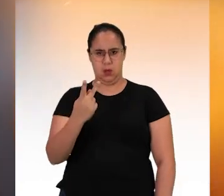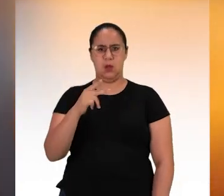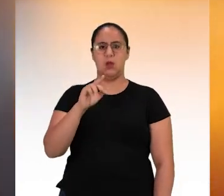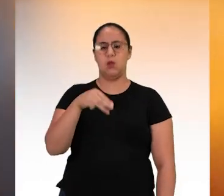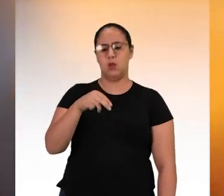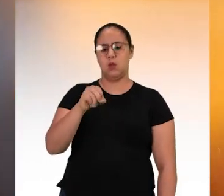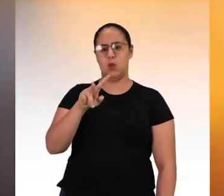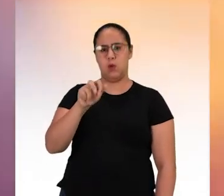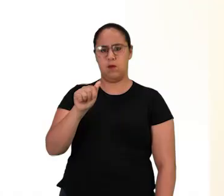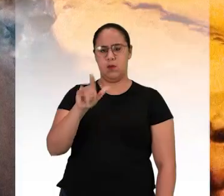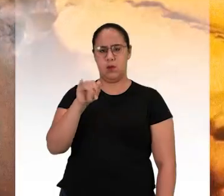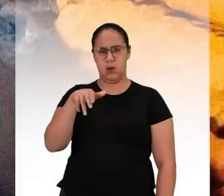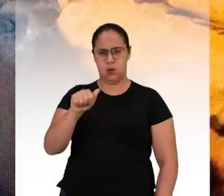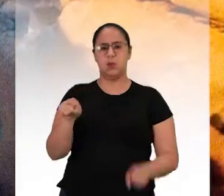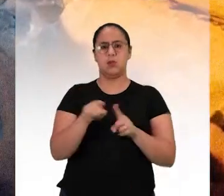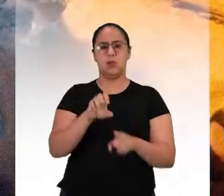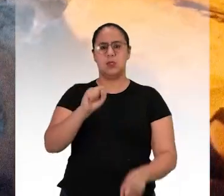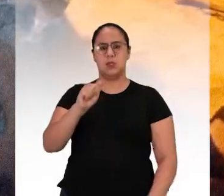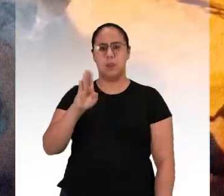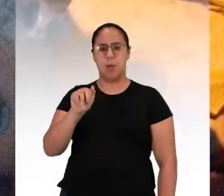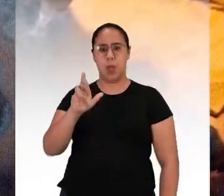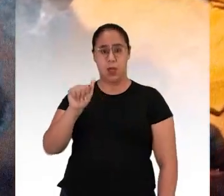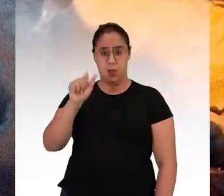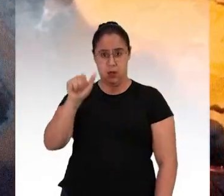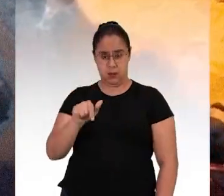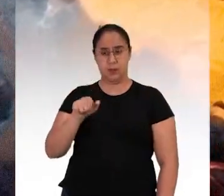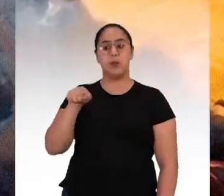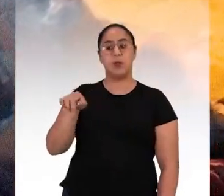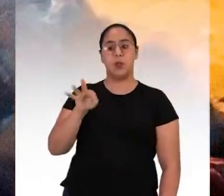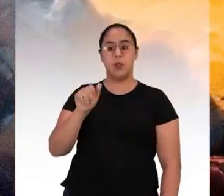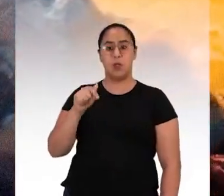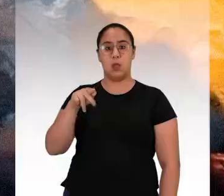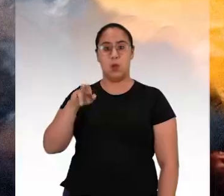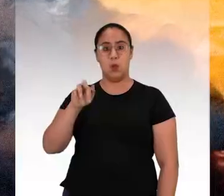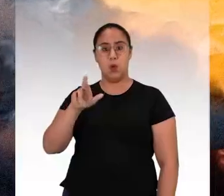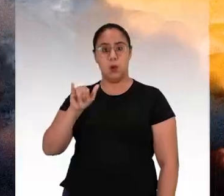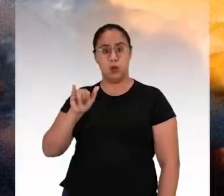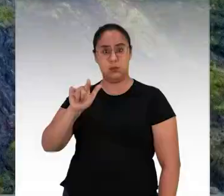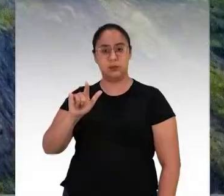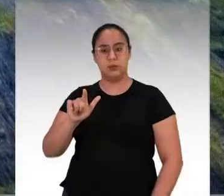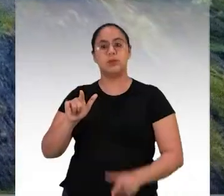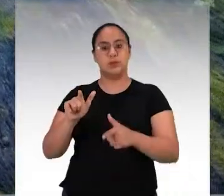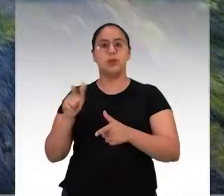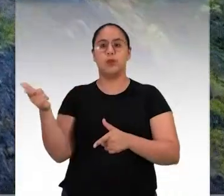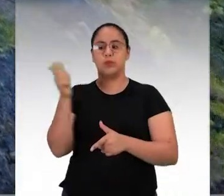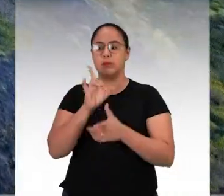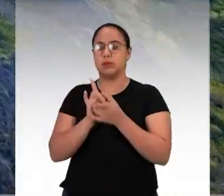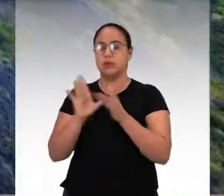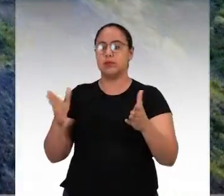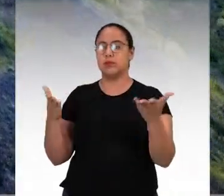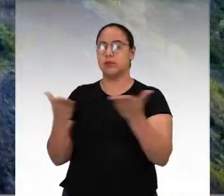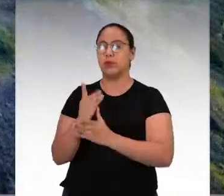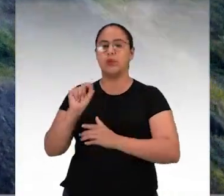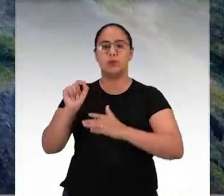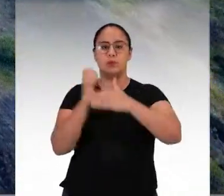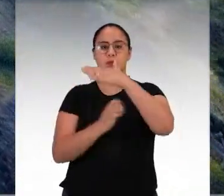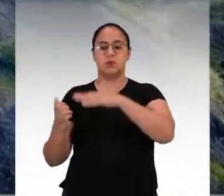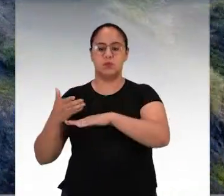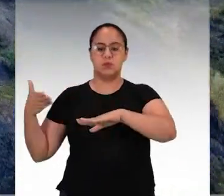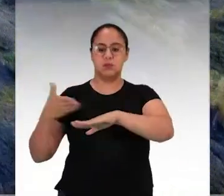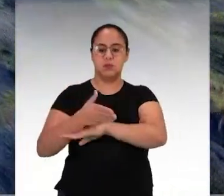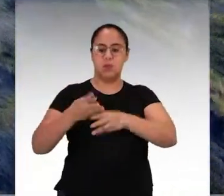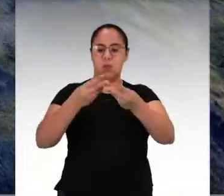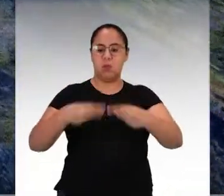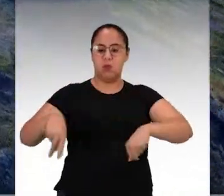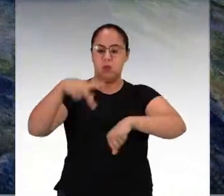Lima e Sabará. A licença para Taquaril foi para mais uma, entre tantas outras mineradoras que